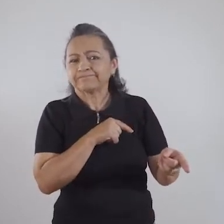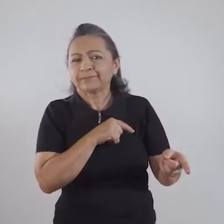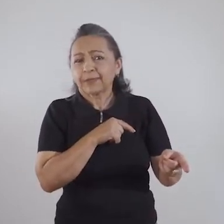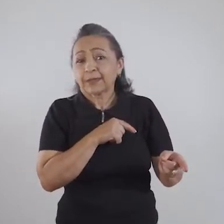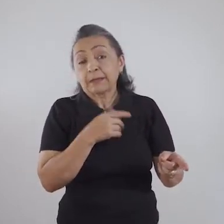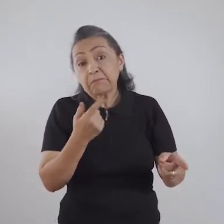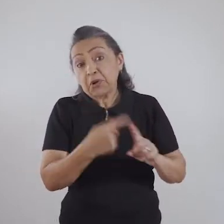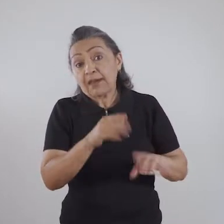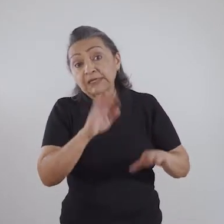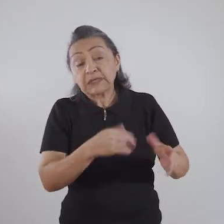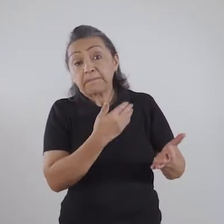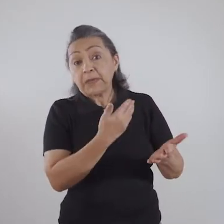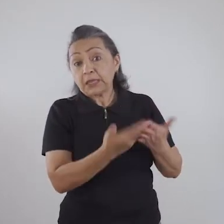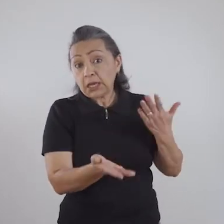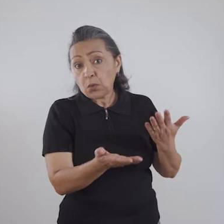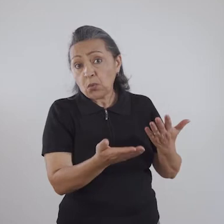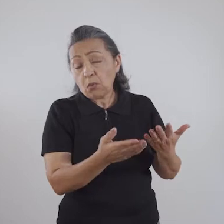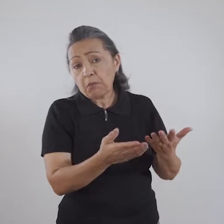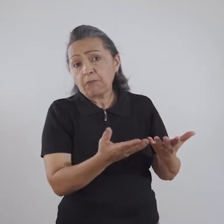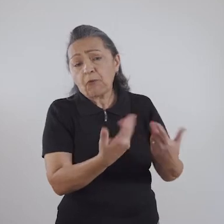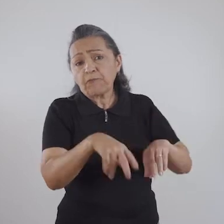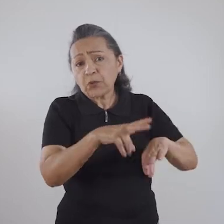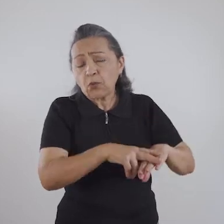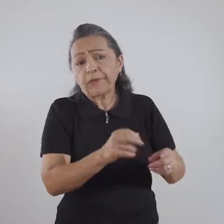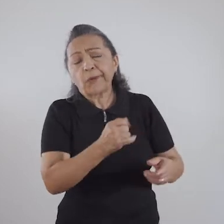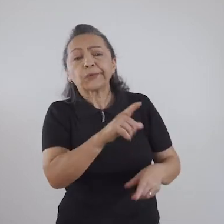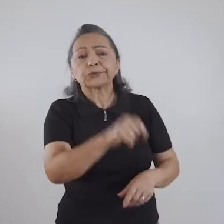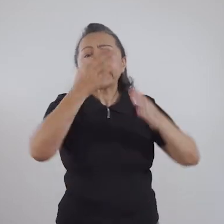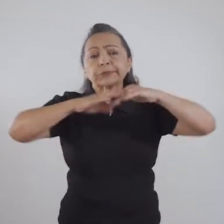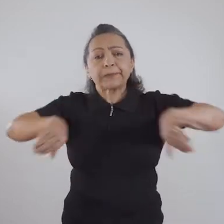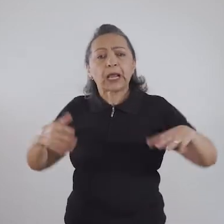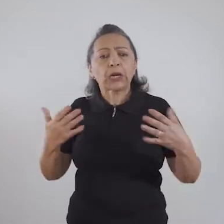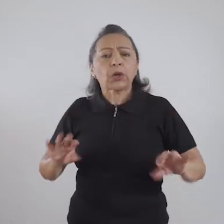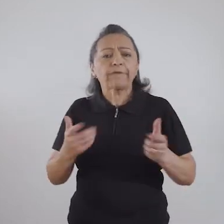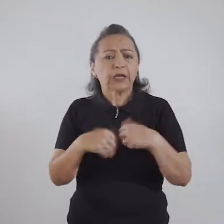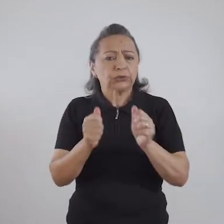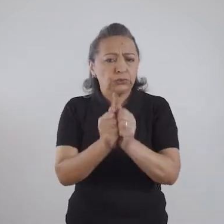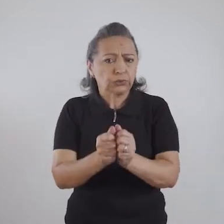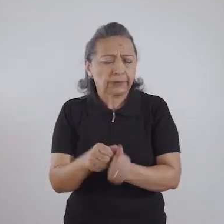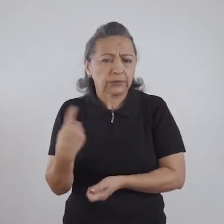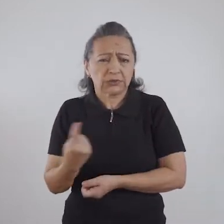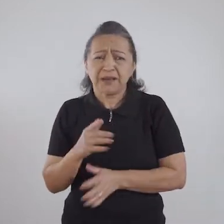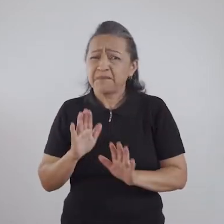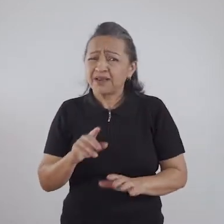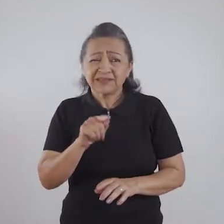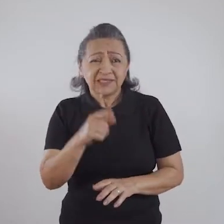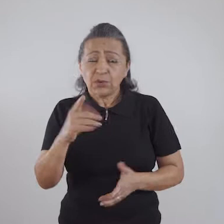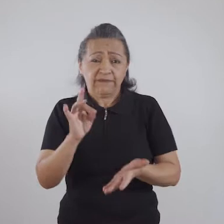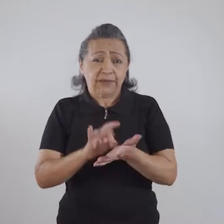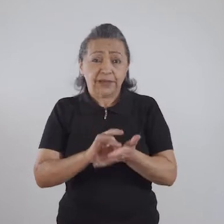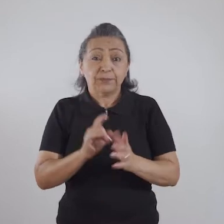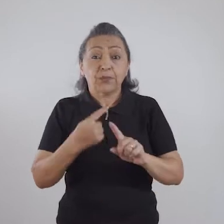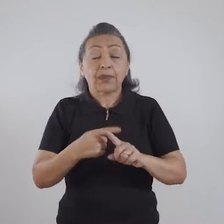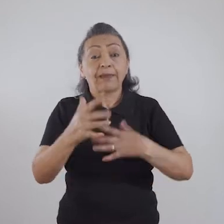medida em que ou perderam o seu companheiro ou que simplesmente optaram por não estar mais juntos. Mas isso não é verdade. A